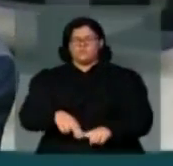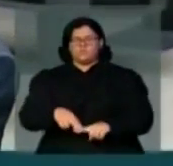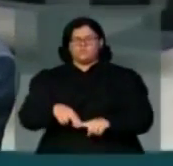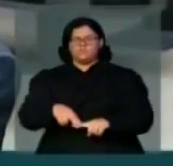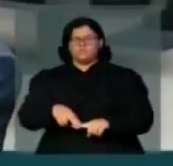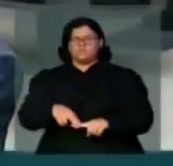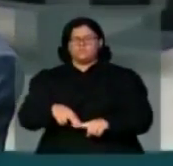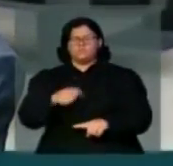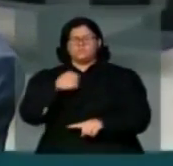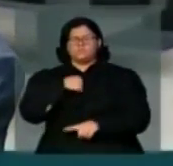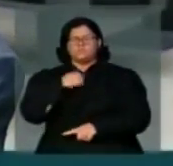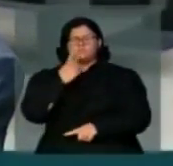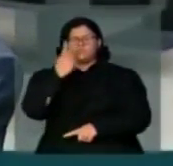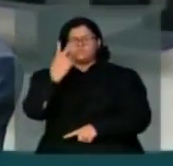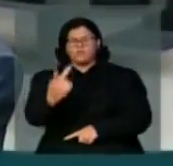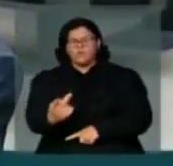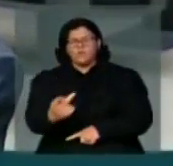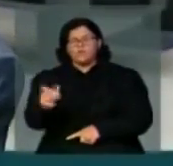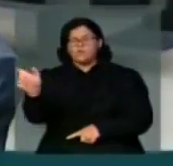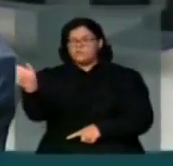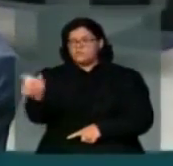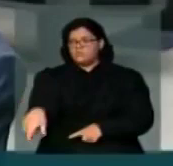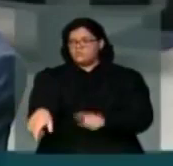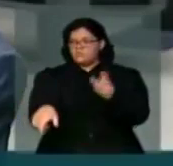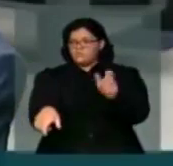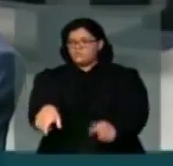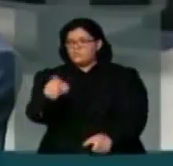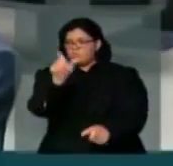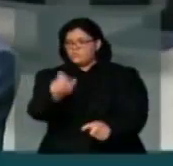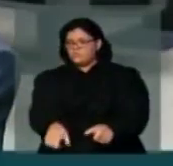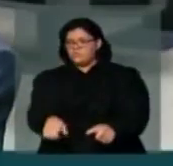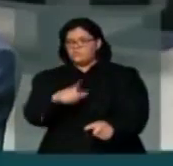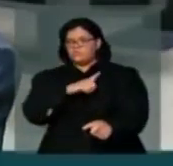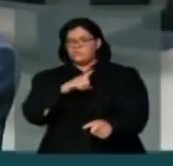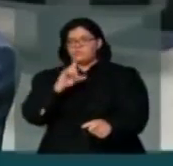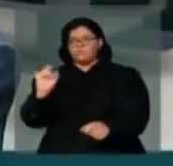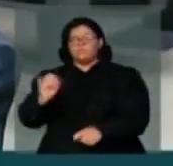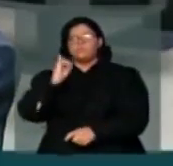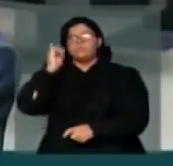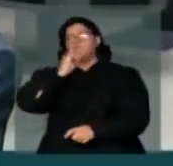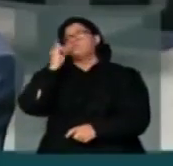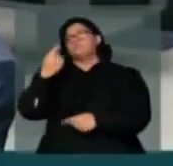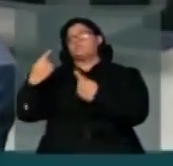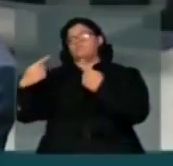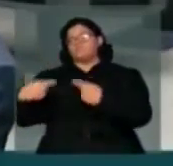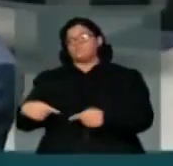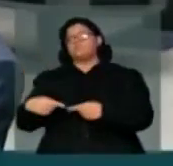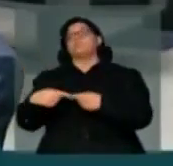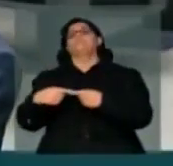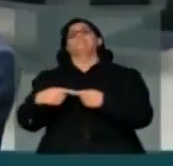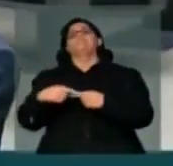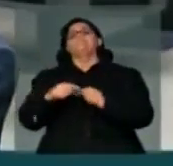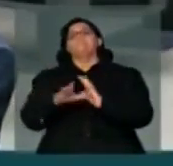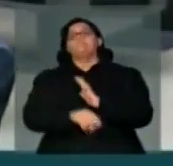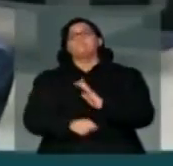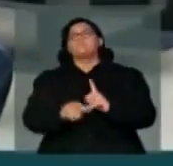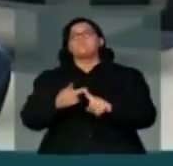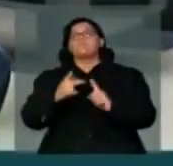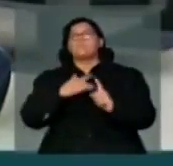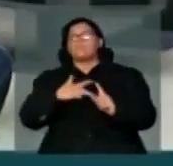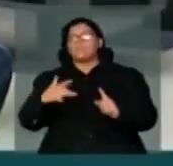estamos aqui dizendo que eles têm um papel essencial no combate à corrupção, nos direitos coletivos, na saúde e na